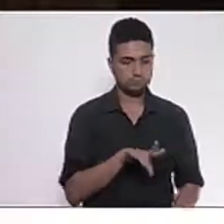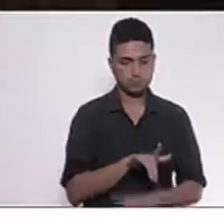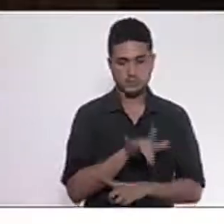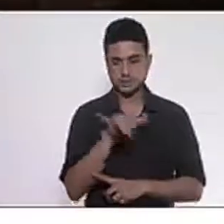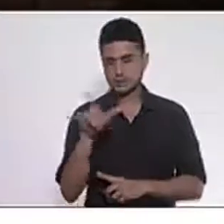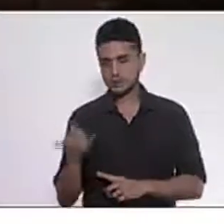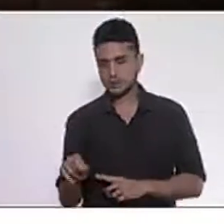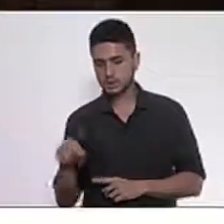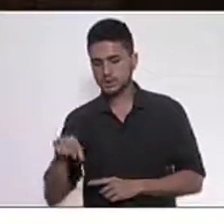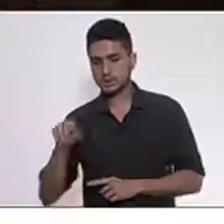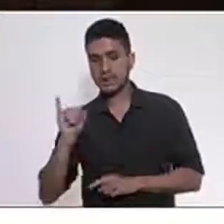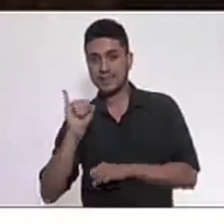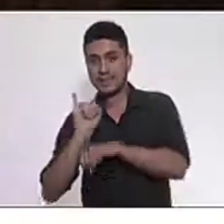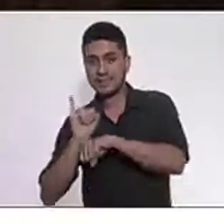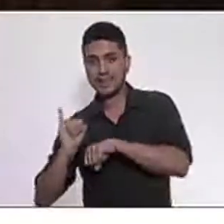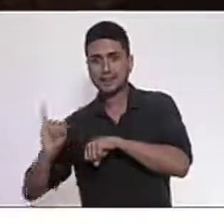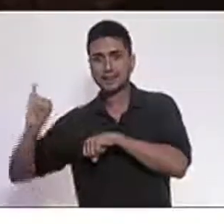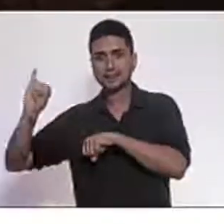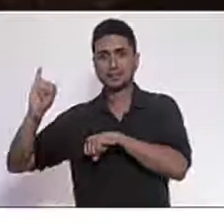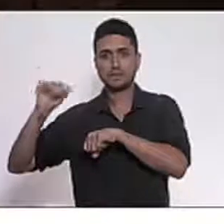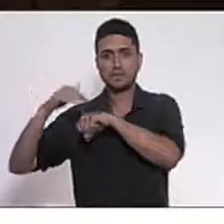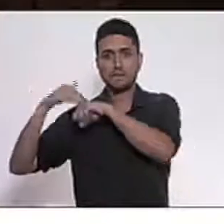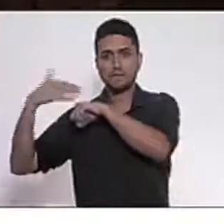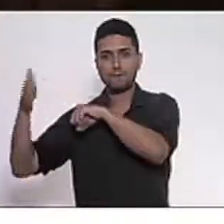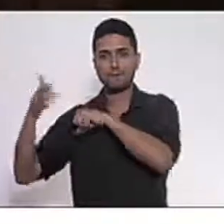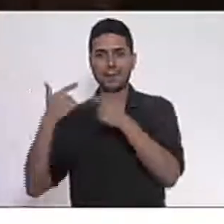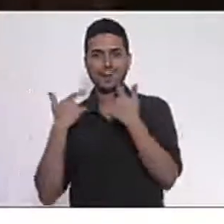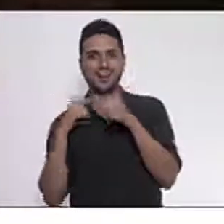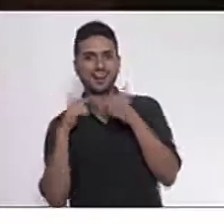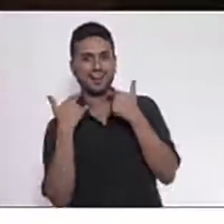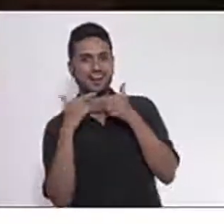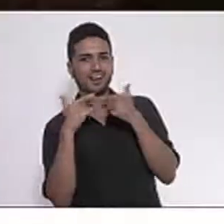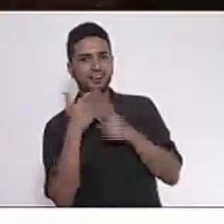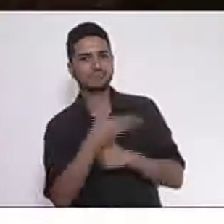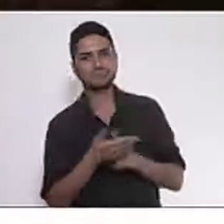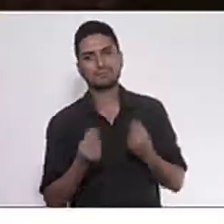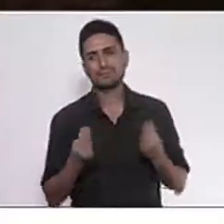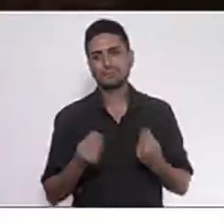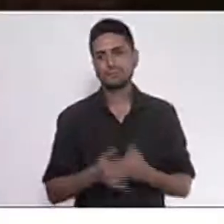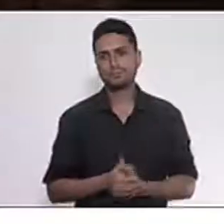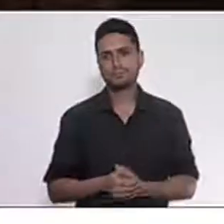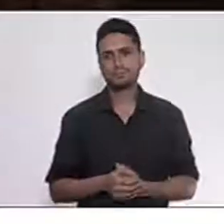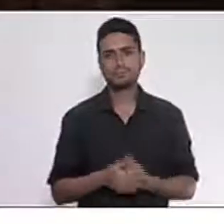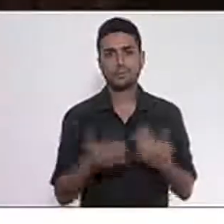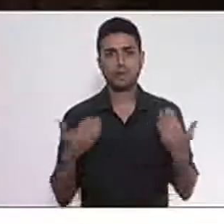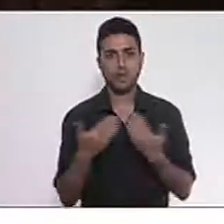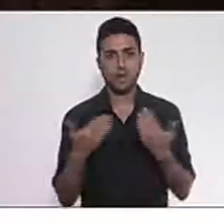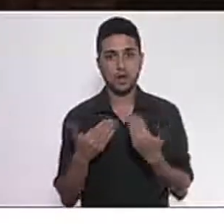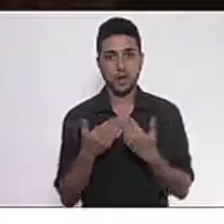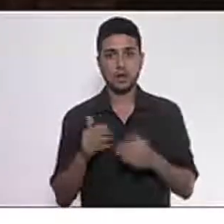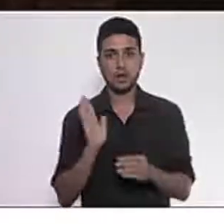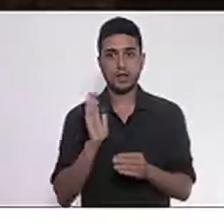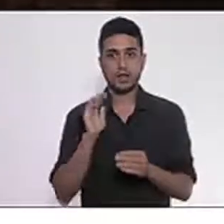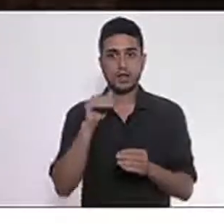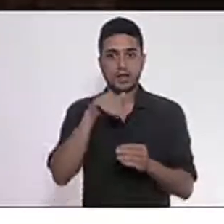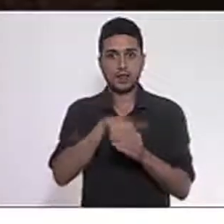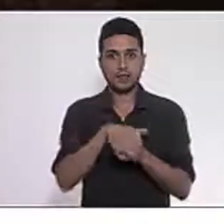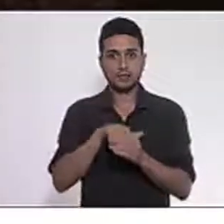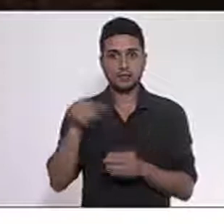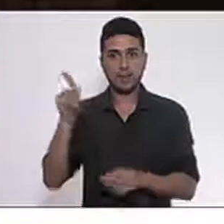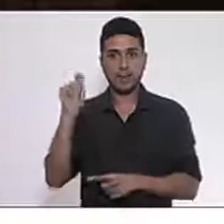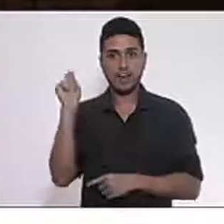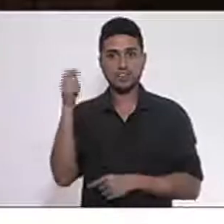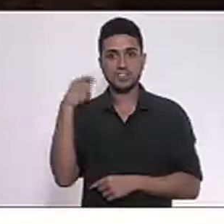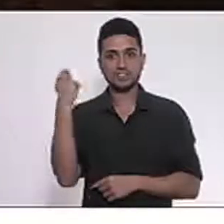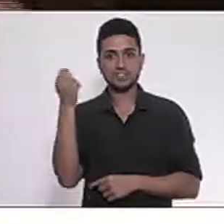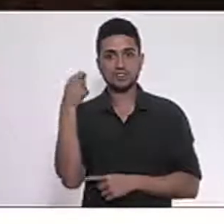âmbito internacional. Envolvendo agora até as eleições na Argentina,